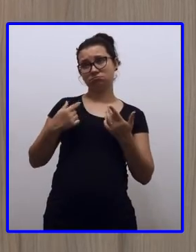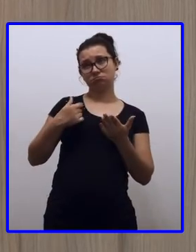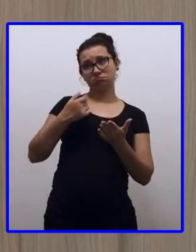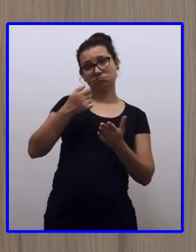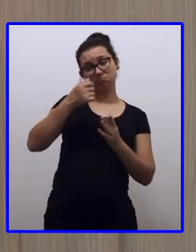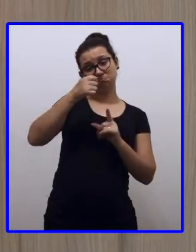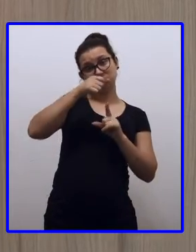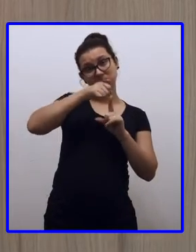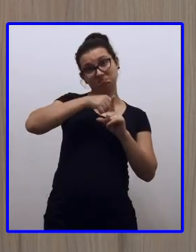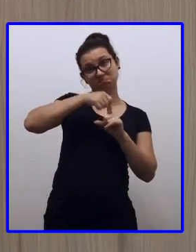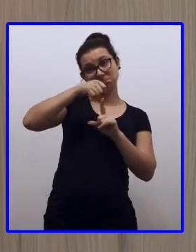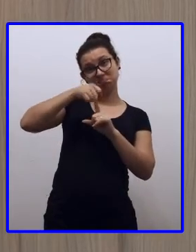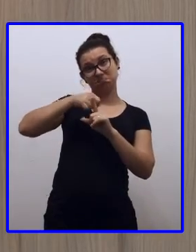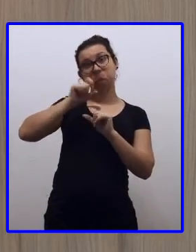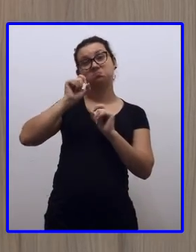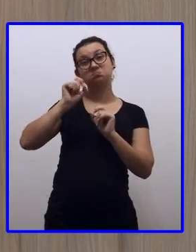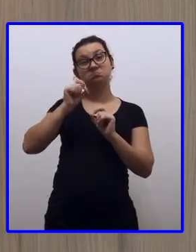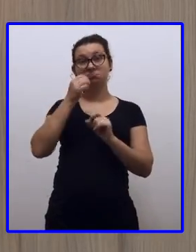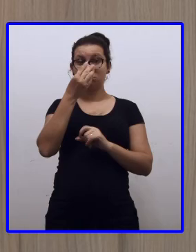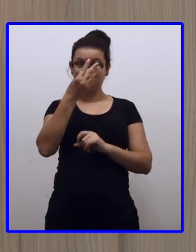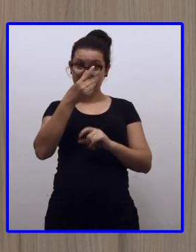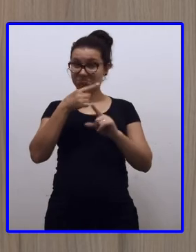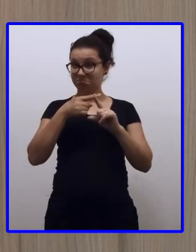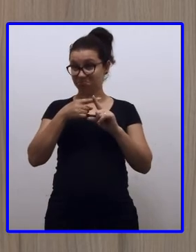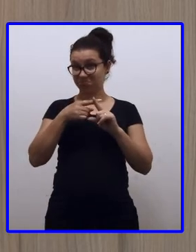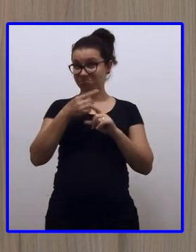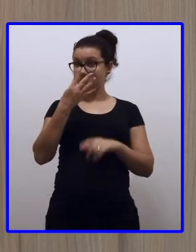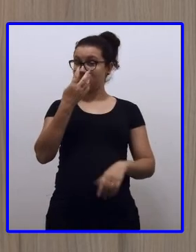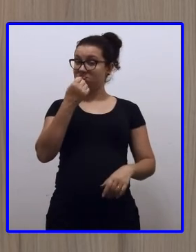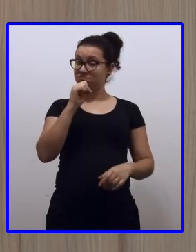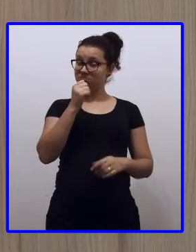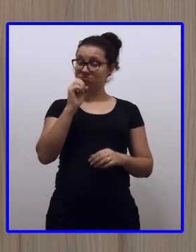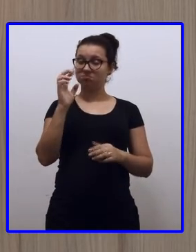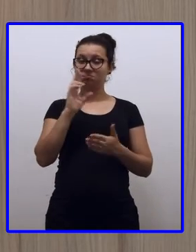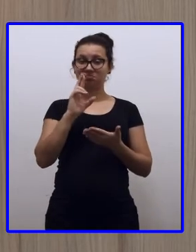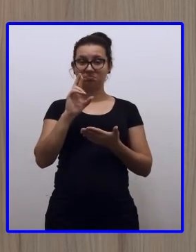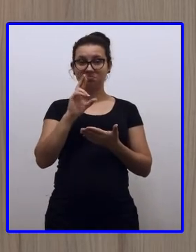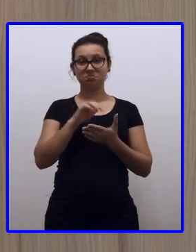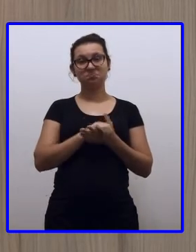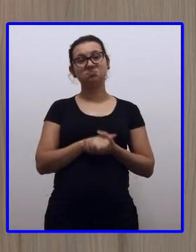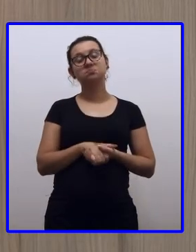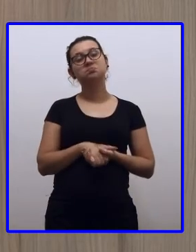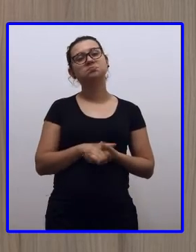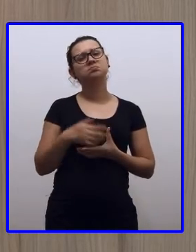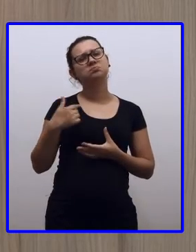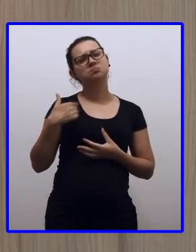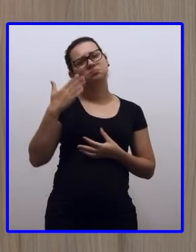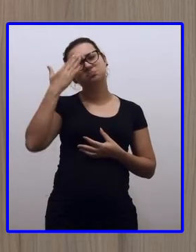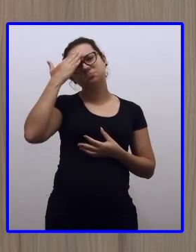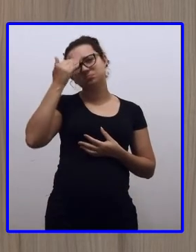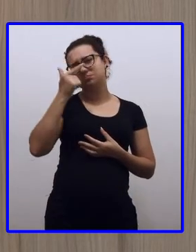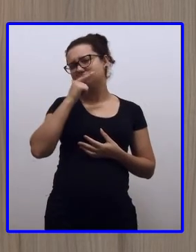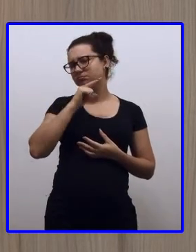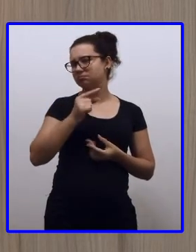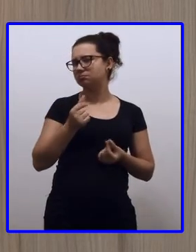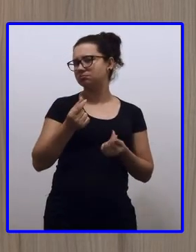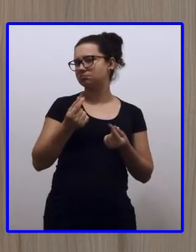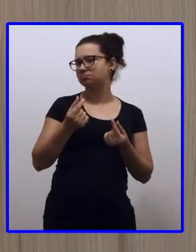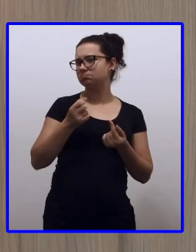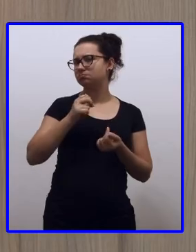Você vai pagar em três prestações de quarenta e oito reais. Eu quero saber. O Pedro ganhou dinheiro?